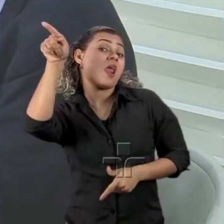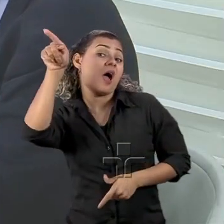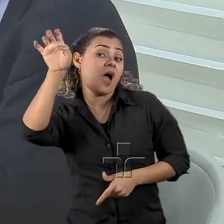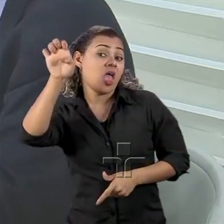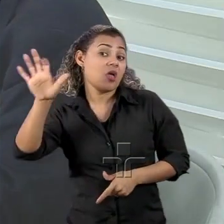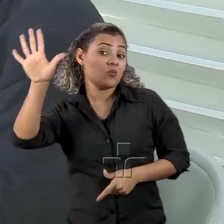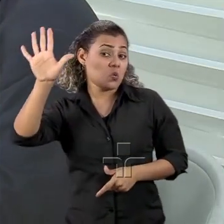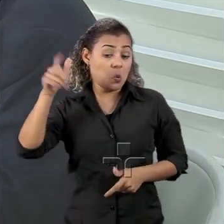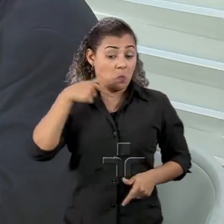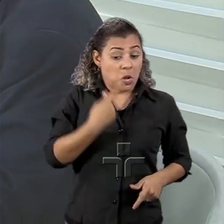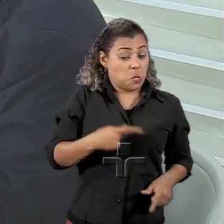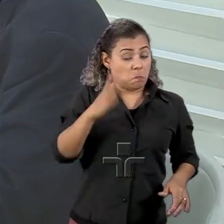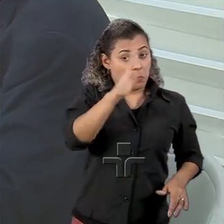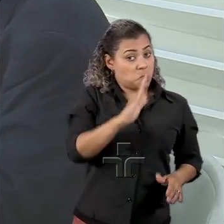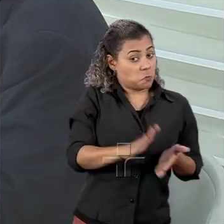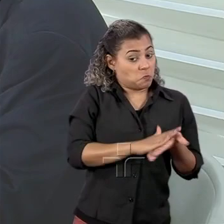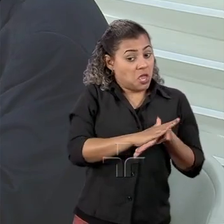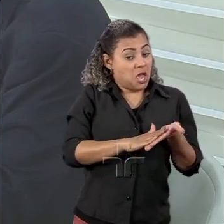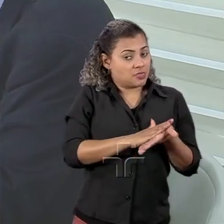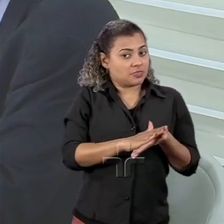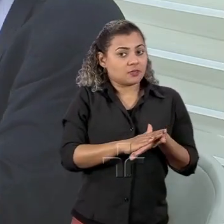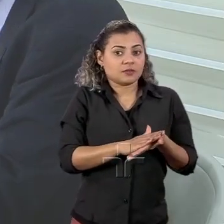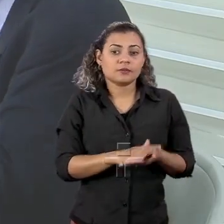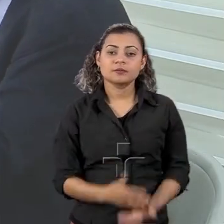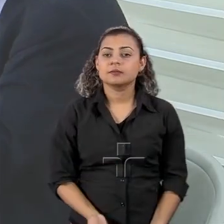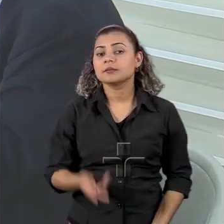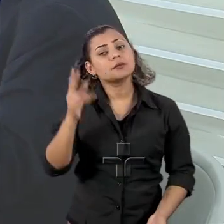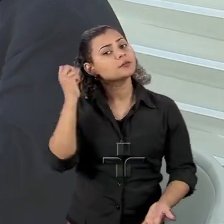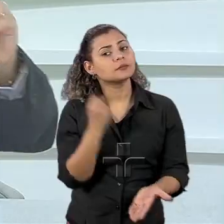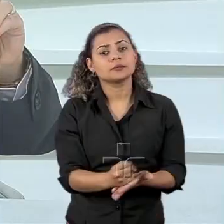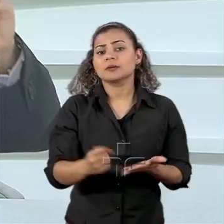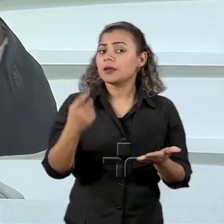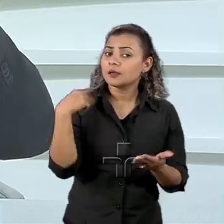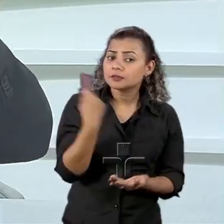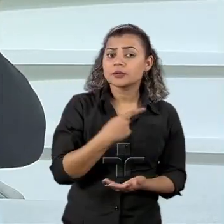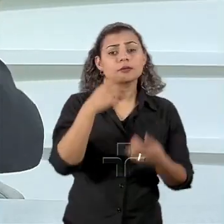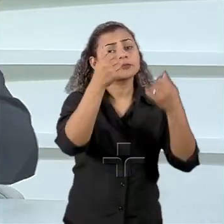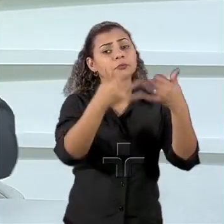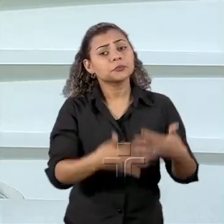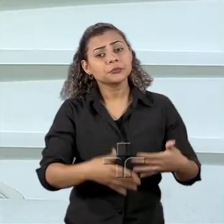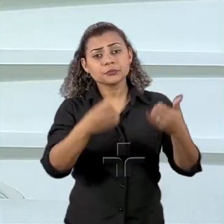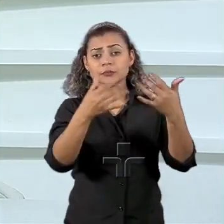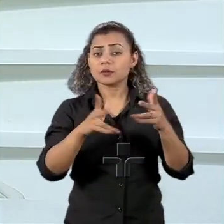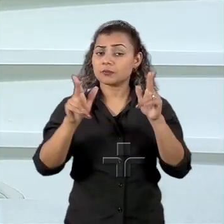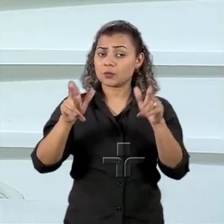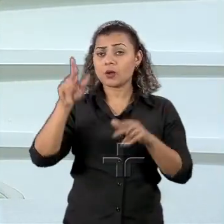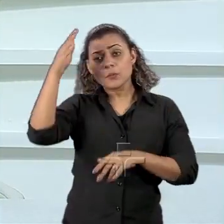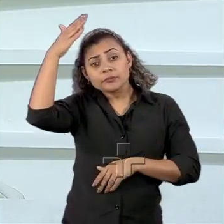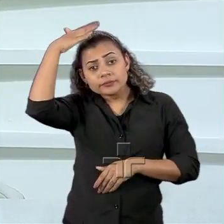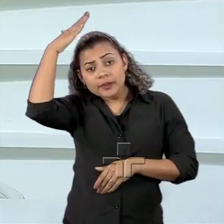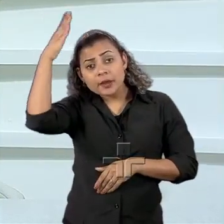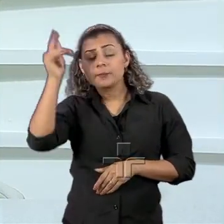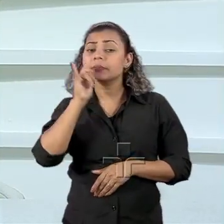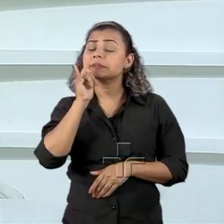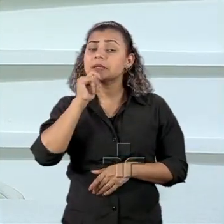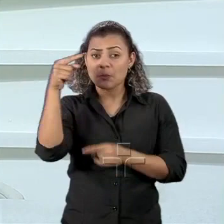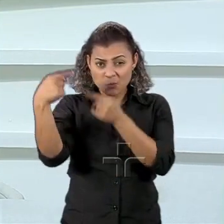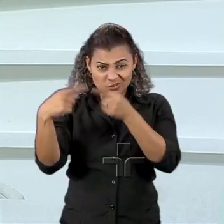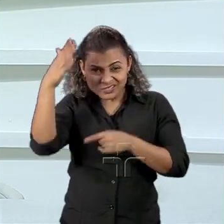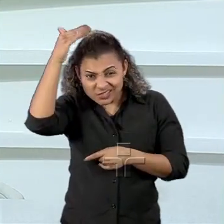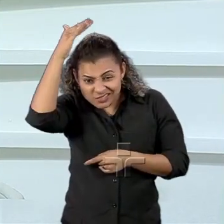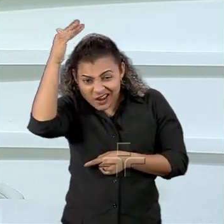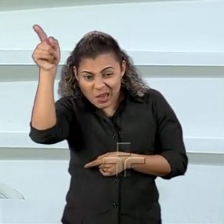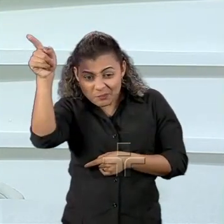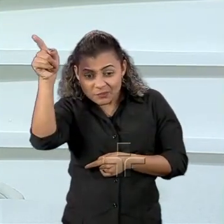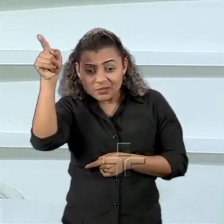Pois é, a gente tentou explicar isso o tempo todo. Eu só quero um segundo sobre o Trump. Eu não acho... A política do Trump não é que